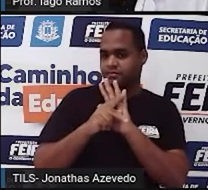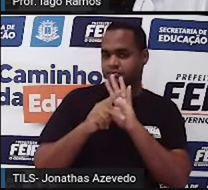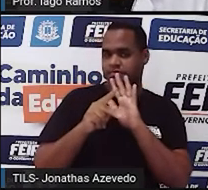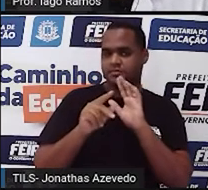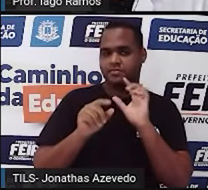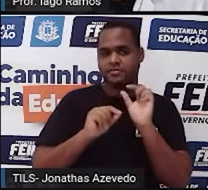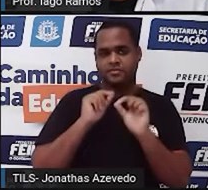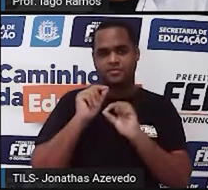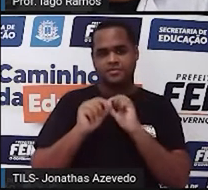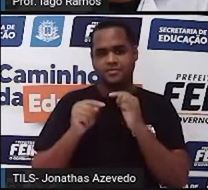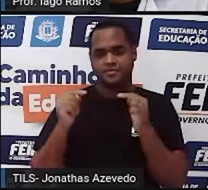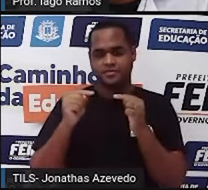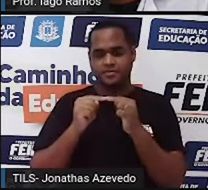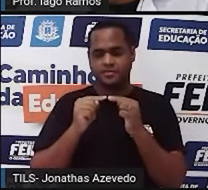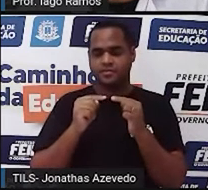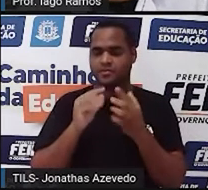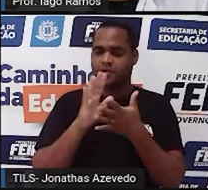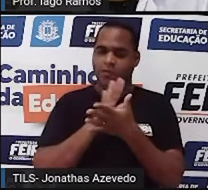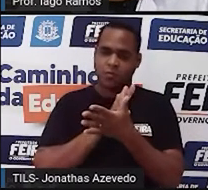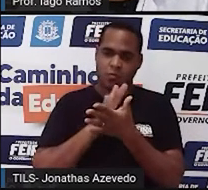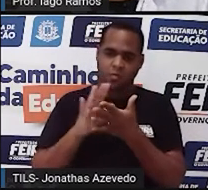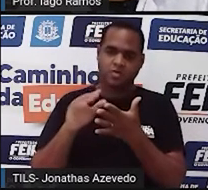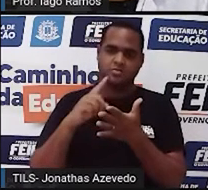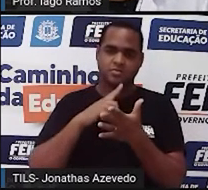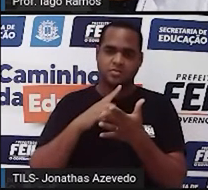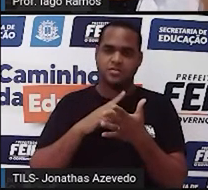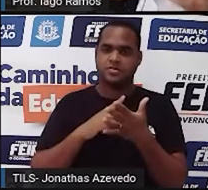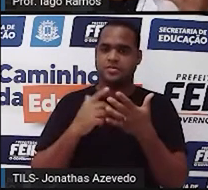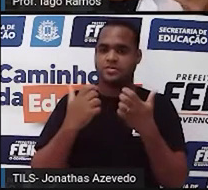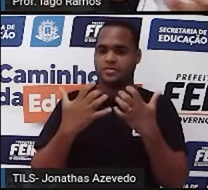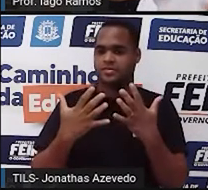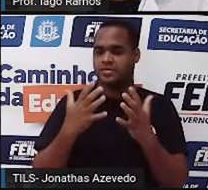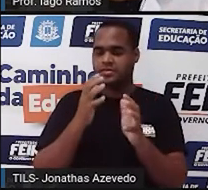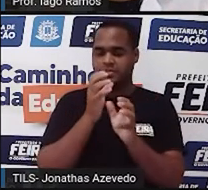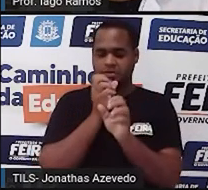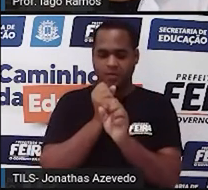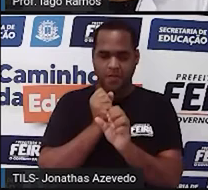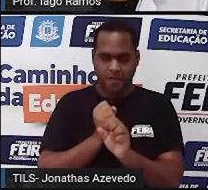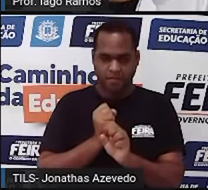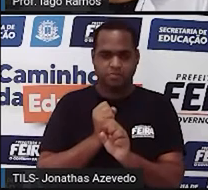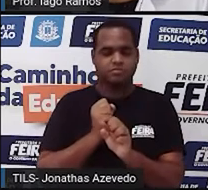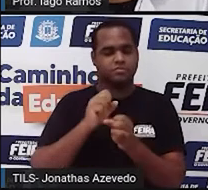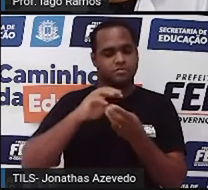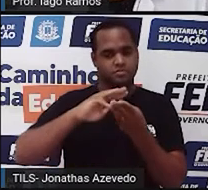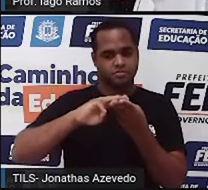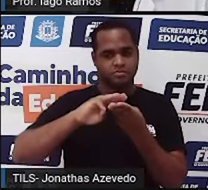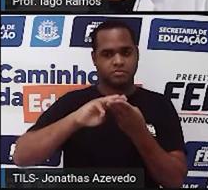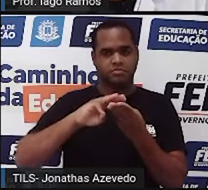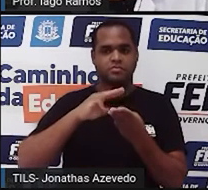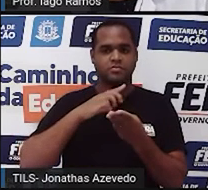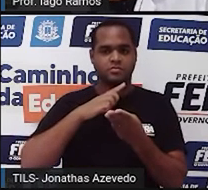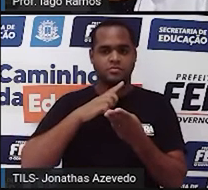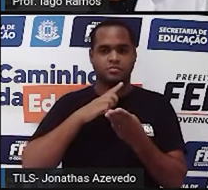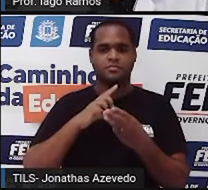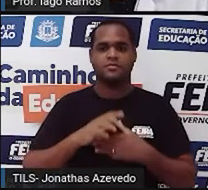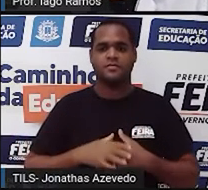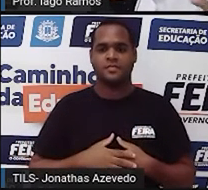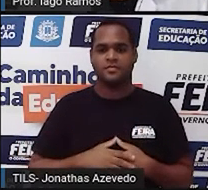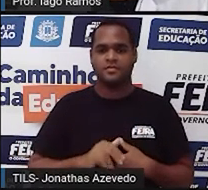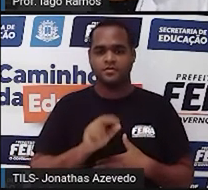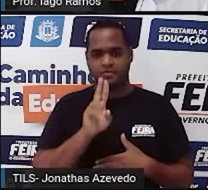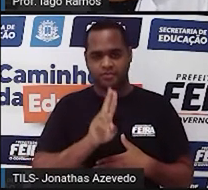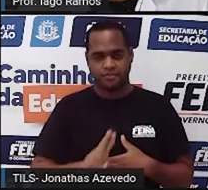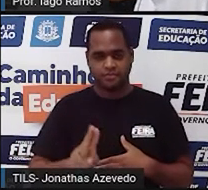algumas operações, né? Algumas continhas de matemática, né? E como usar